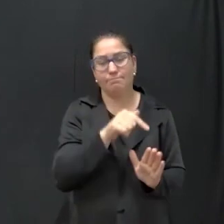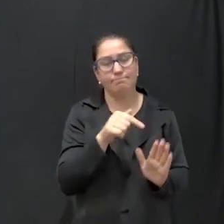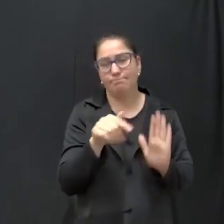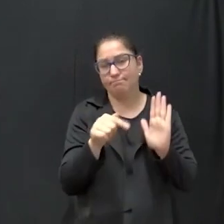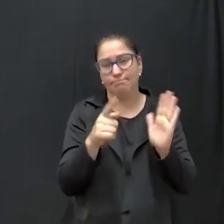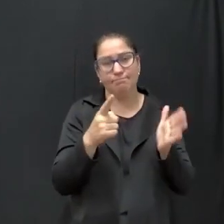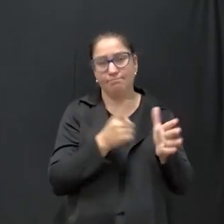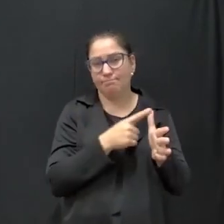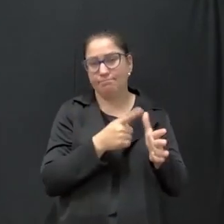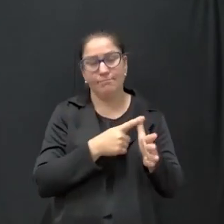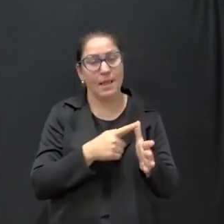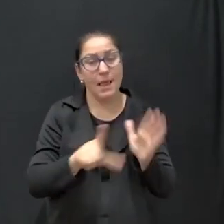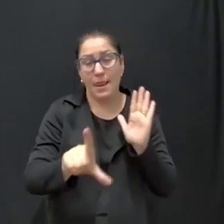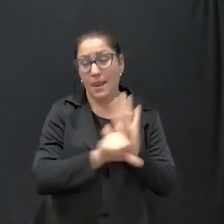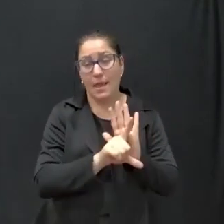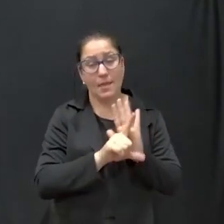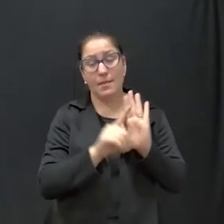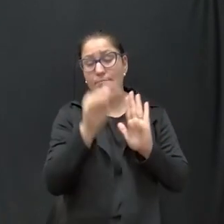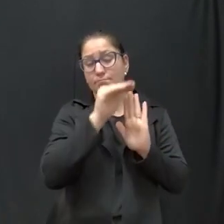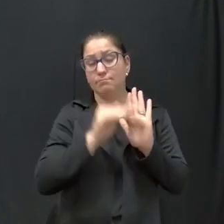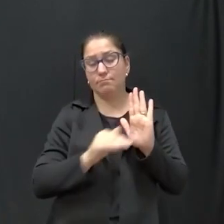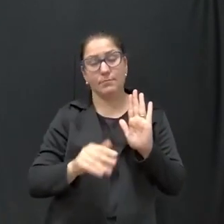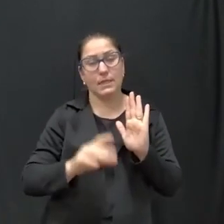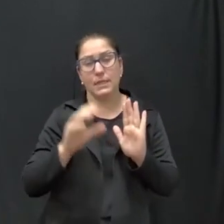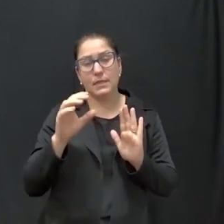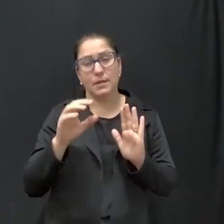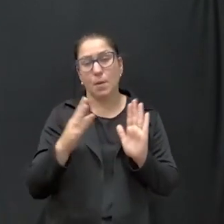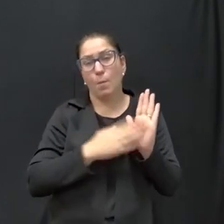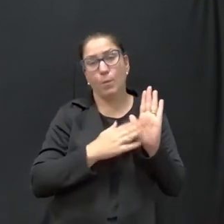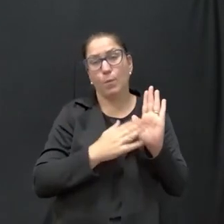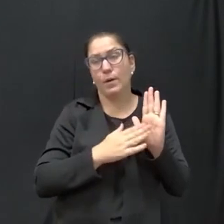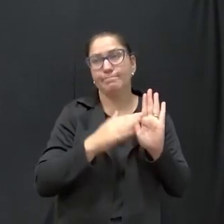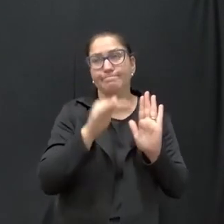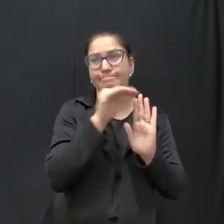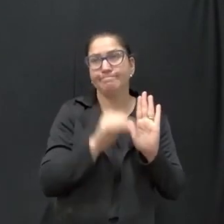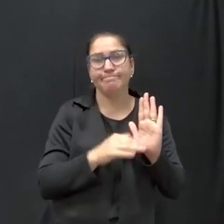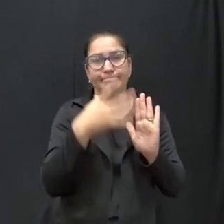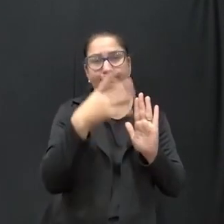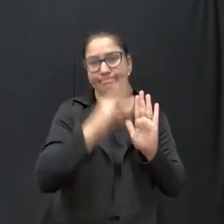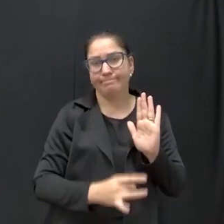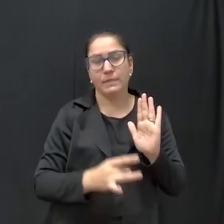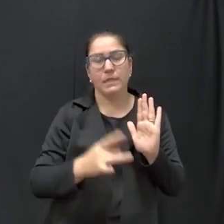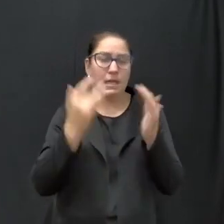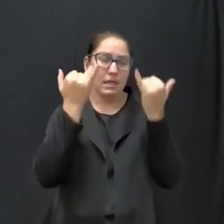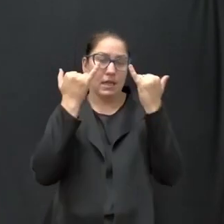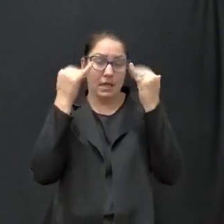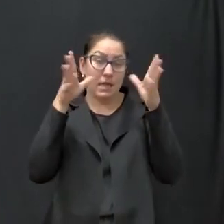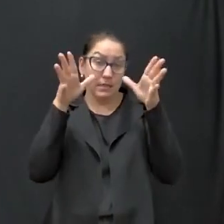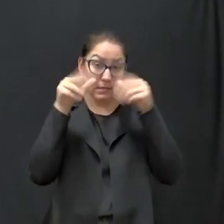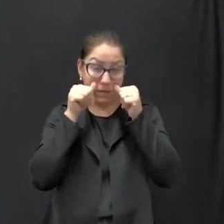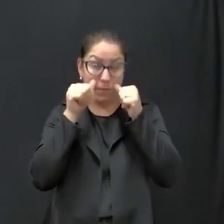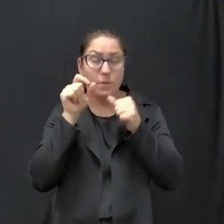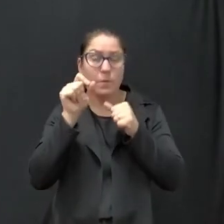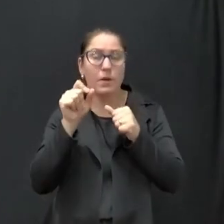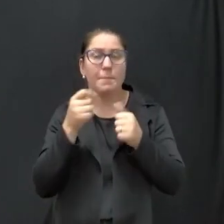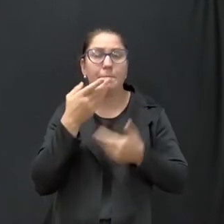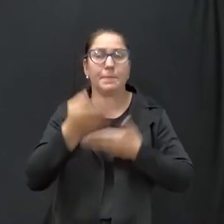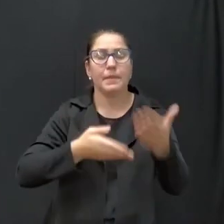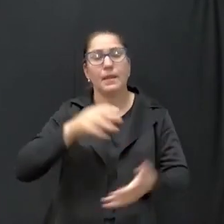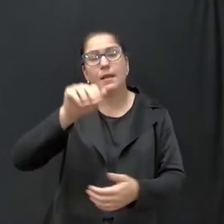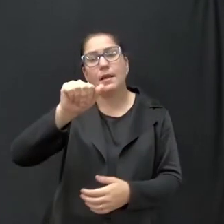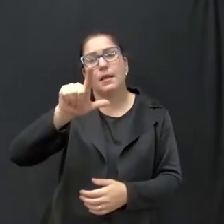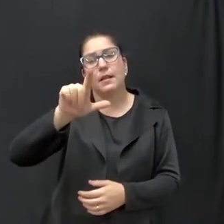É a lei que estabelece os critérios. Um outro ponto que nos chama a atenção, porque nós temos a servidora